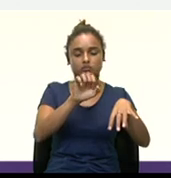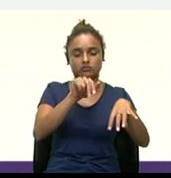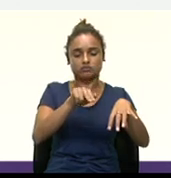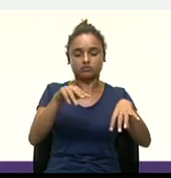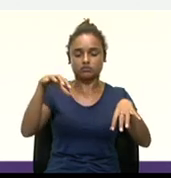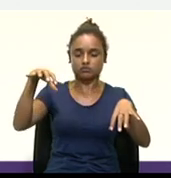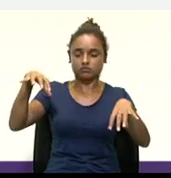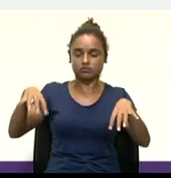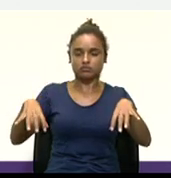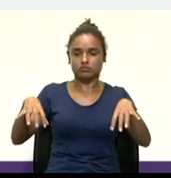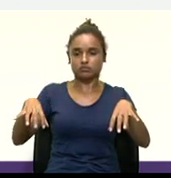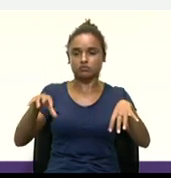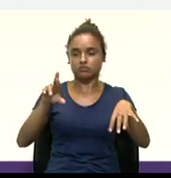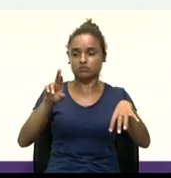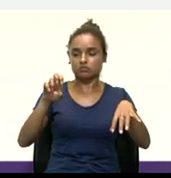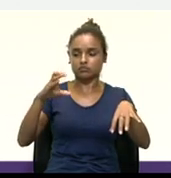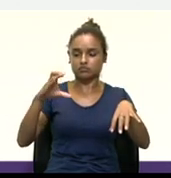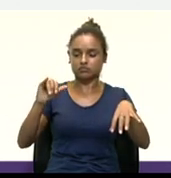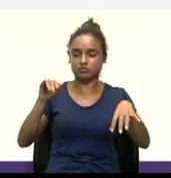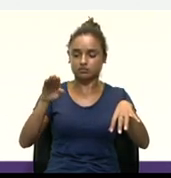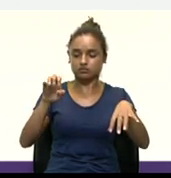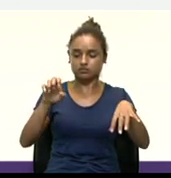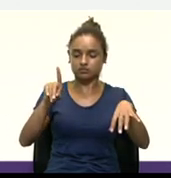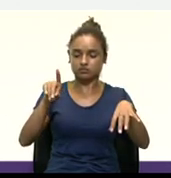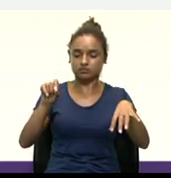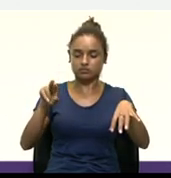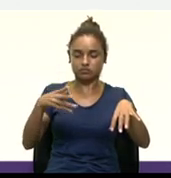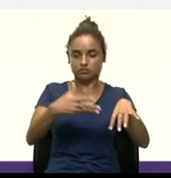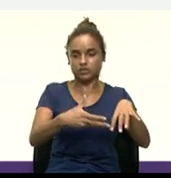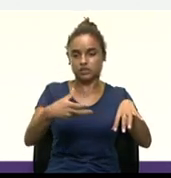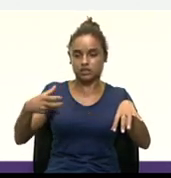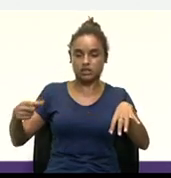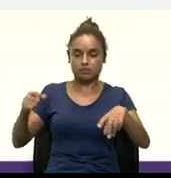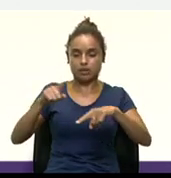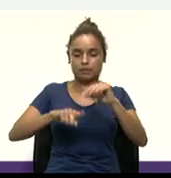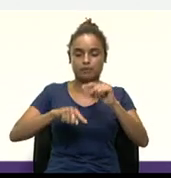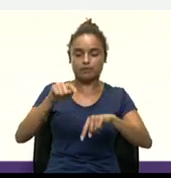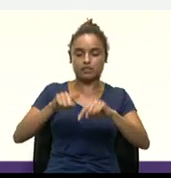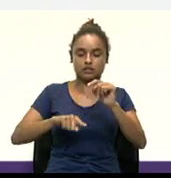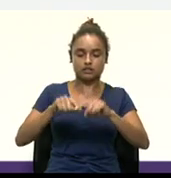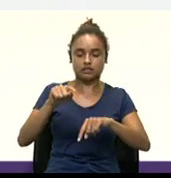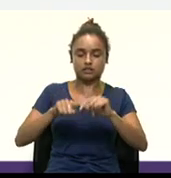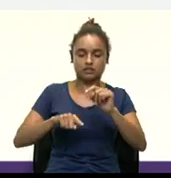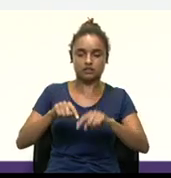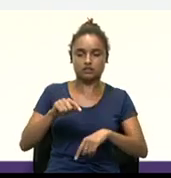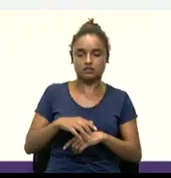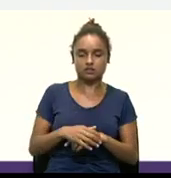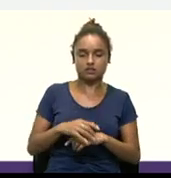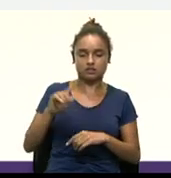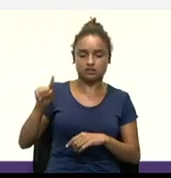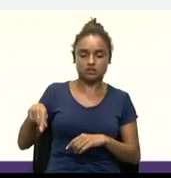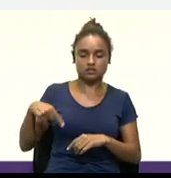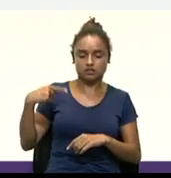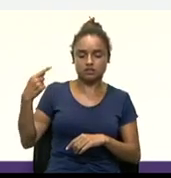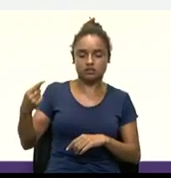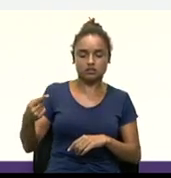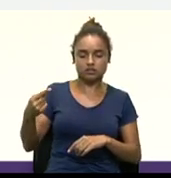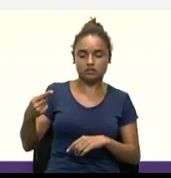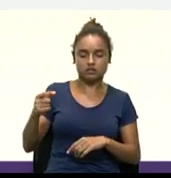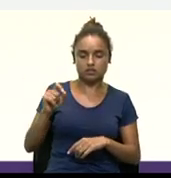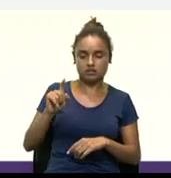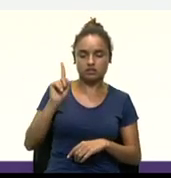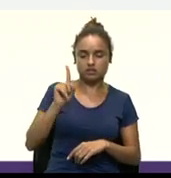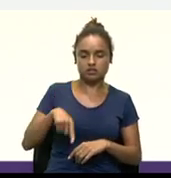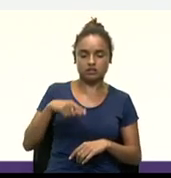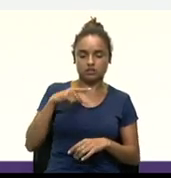um recebedor, e as, que assina uma transação. após a assinatura, tudo isso é